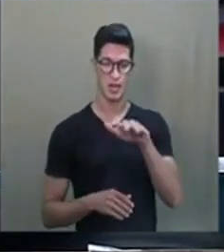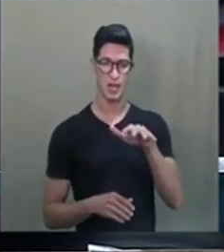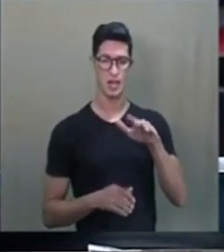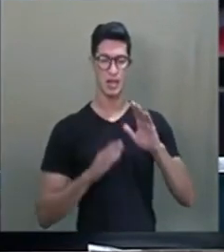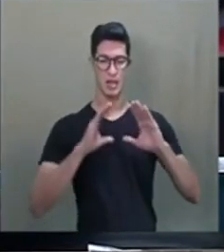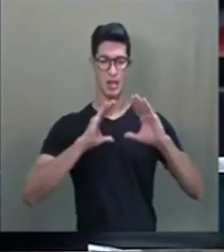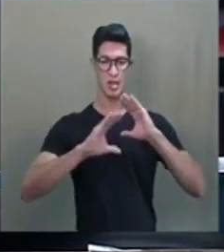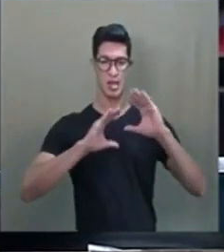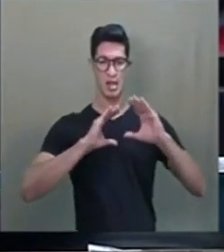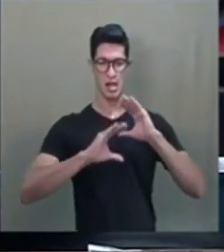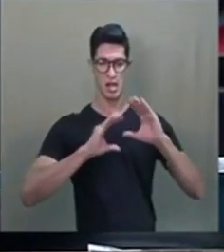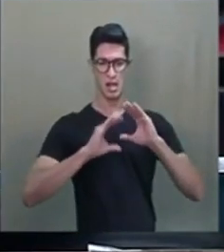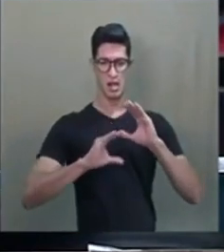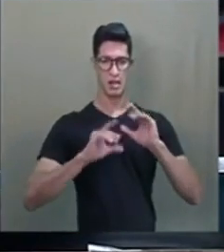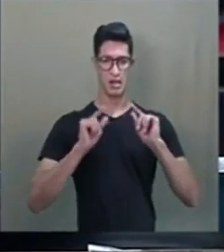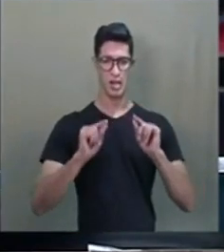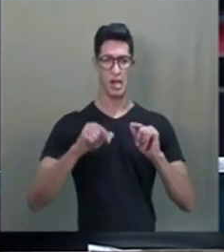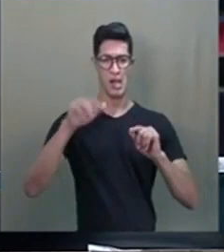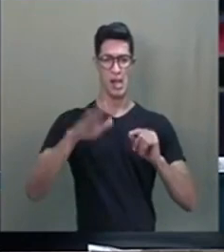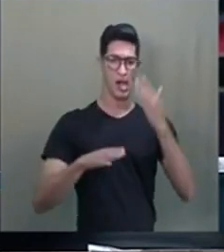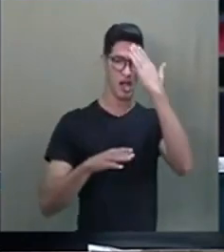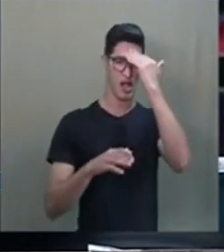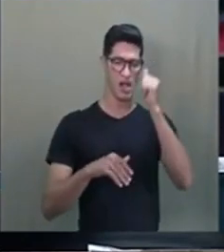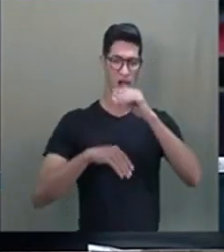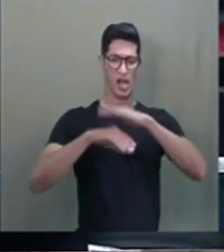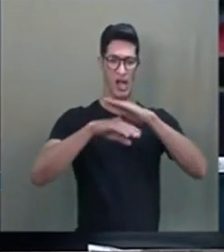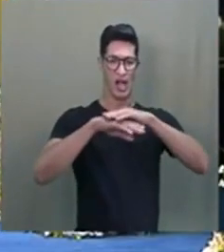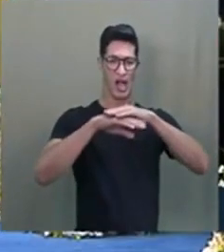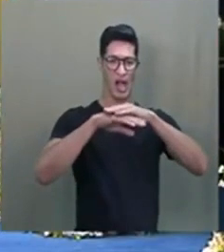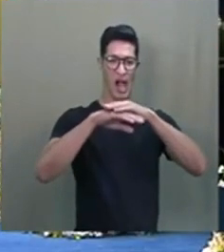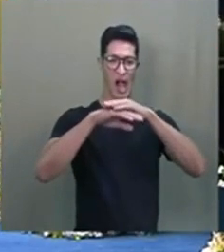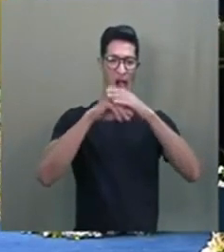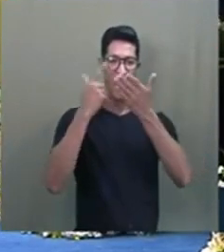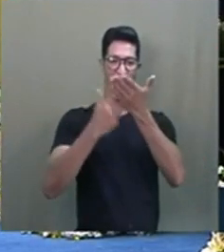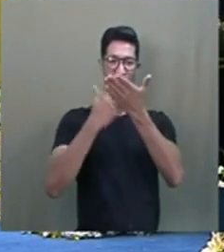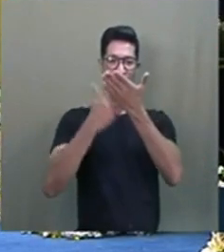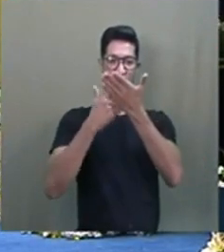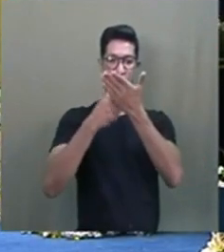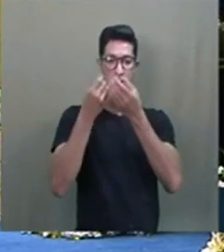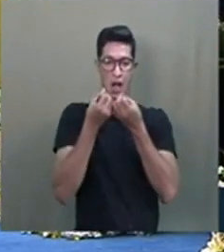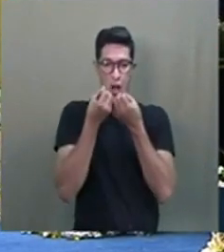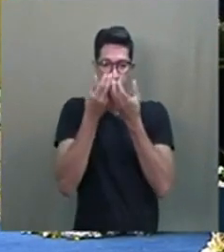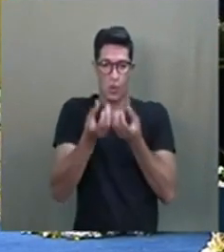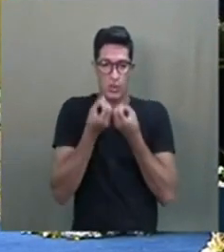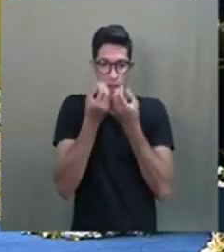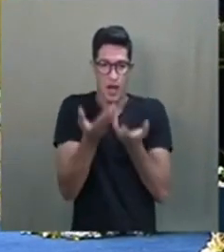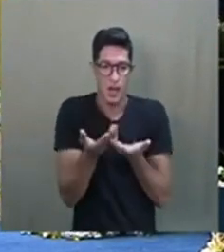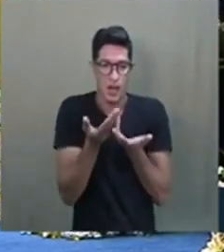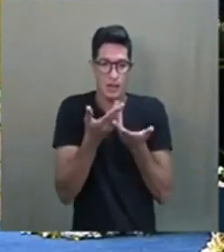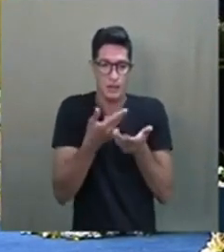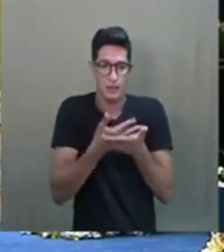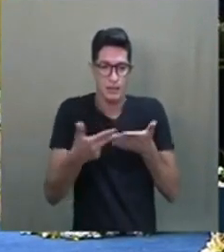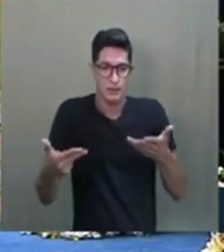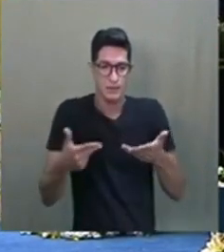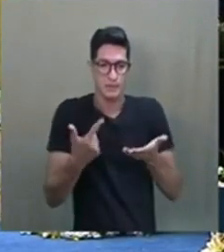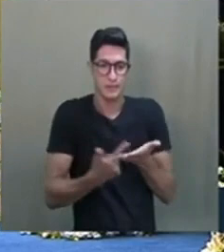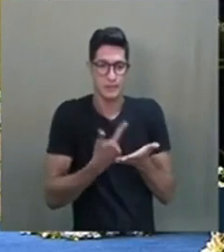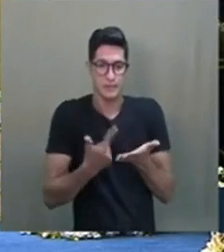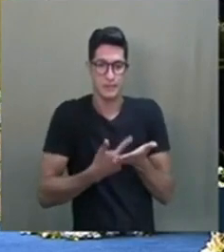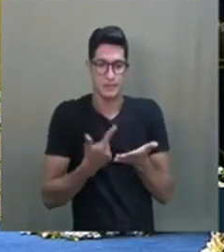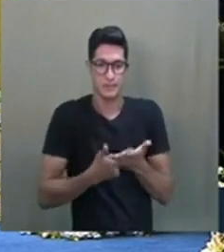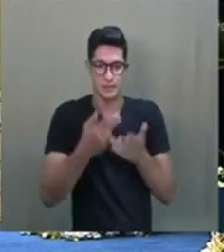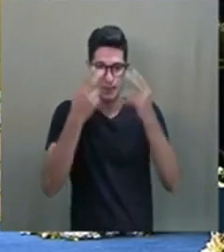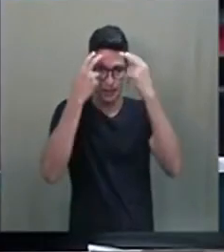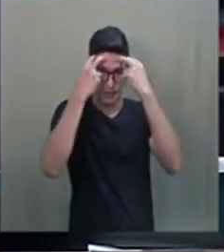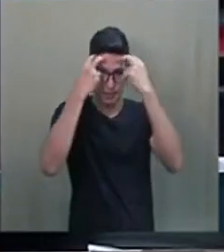comunicação, quem sabe fazer um livro contando esses causos, contando essas situações de